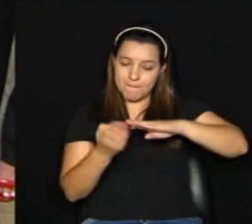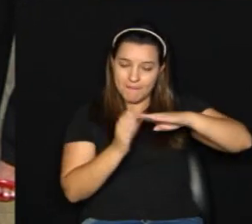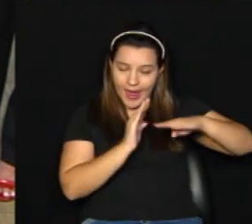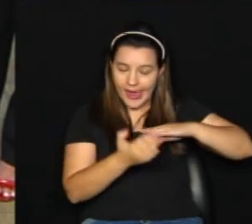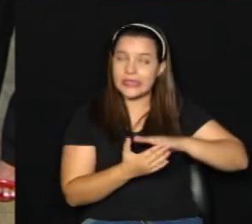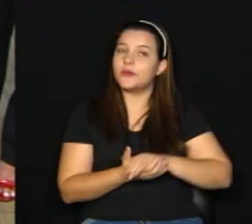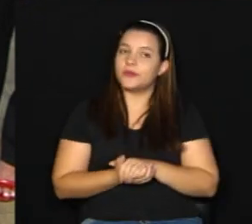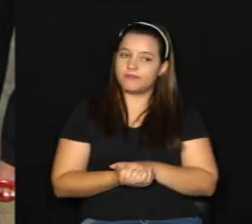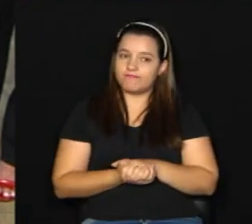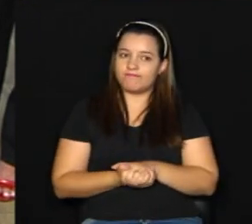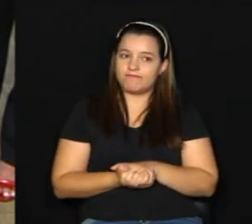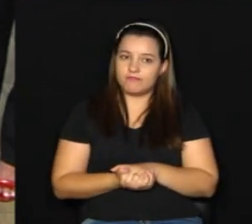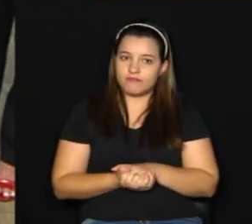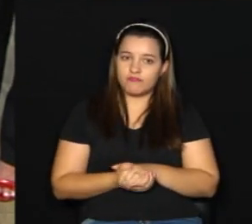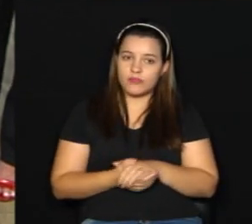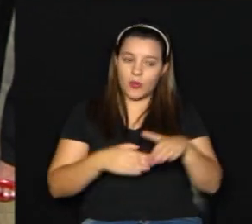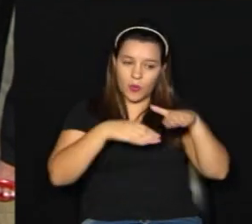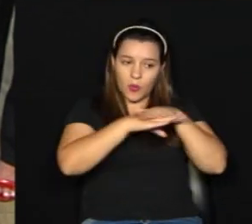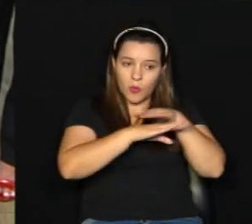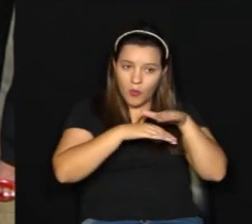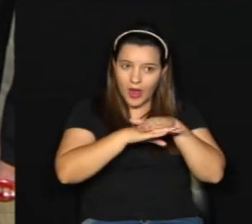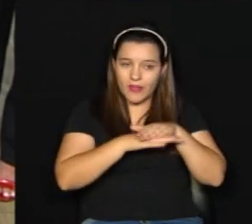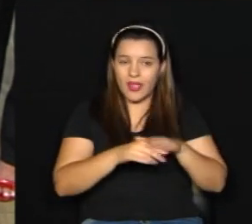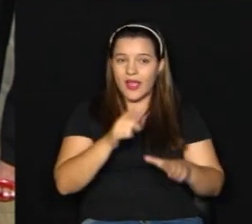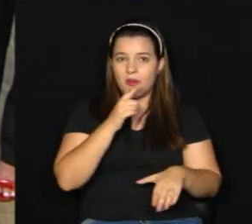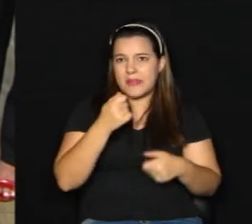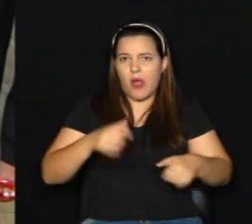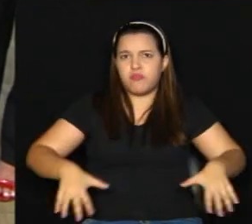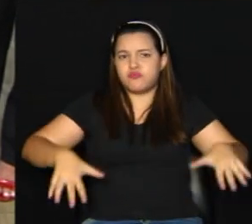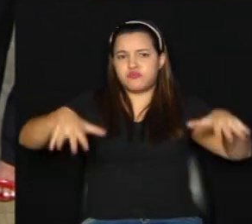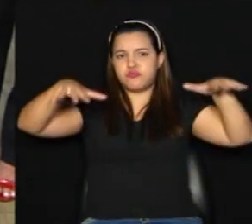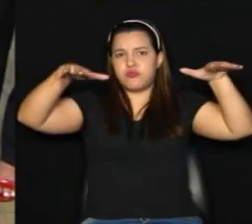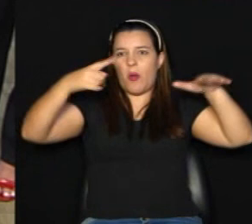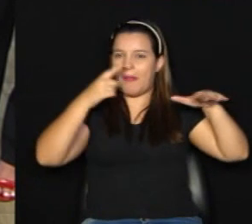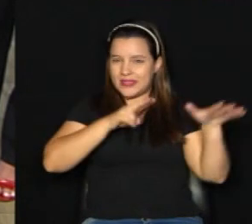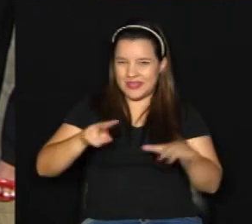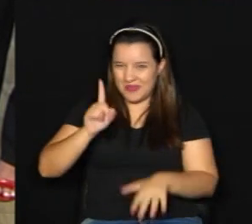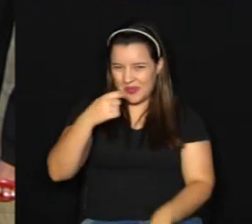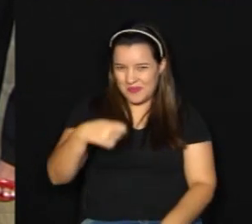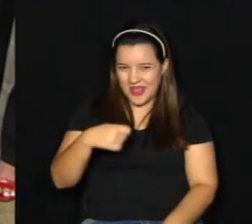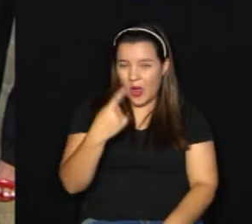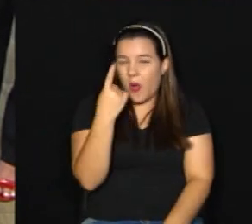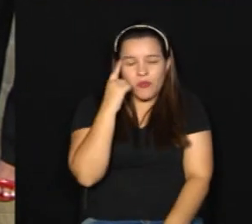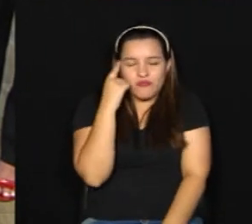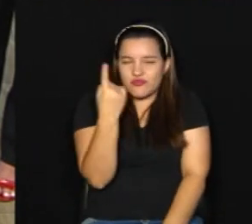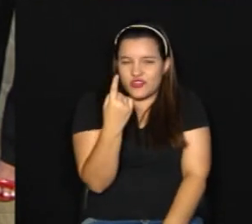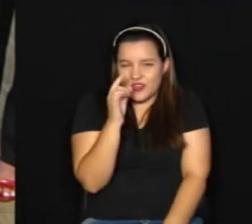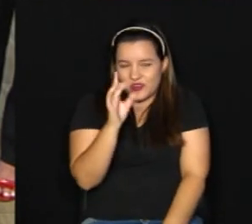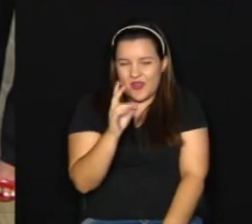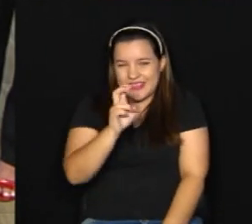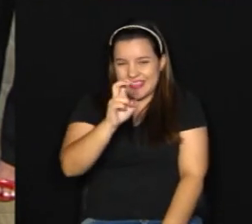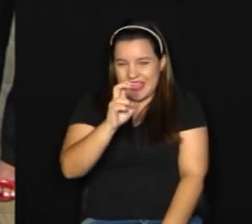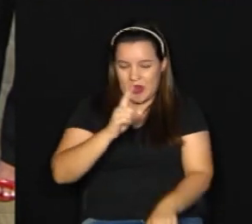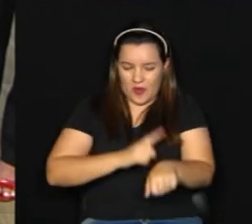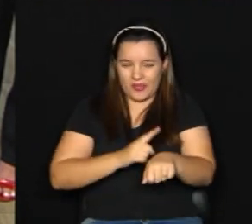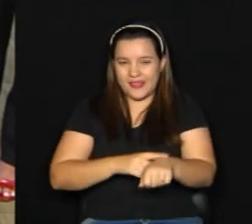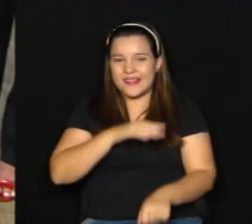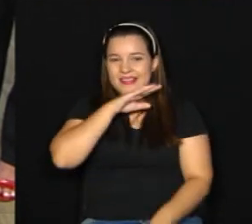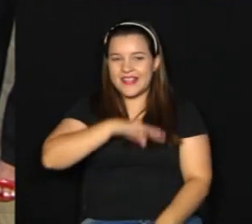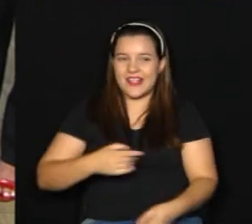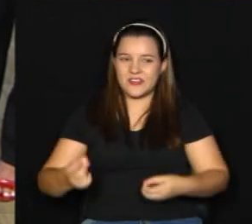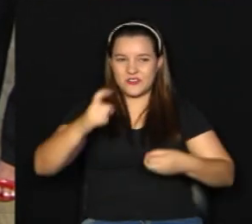apenas o que você vá consumir no dia a dia amanhã. Também não precisa reservar para a semana inteira que o recurso da água não é